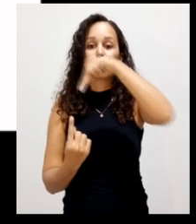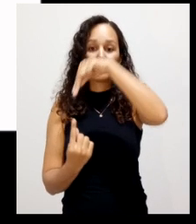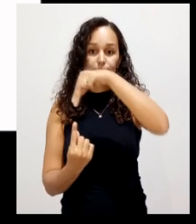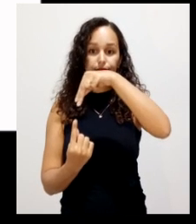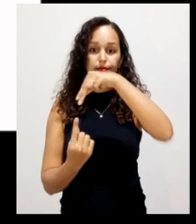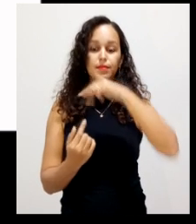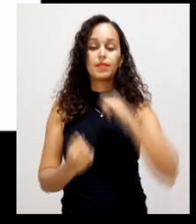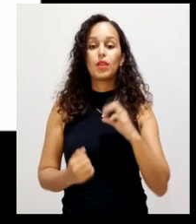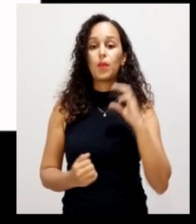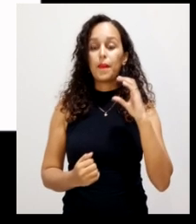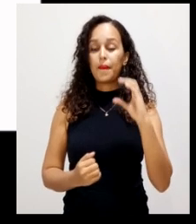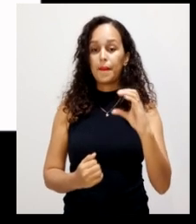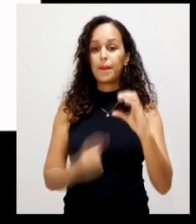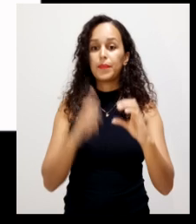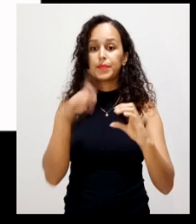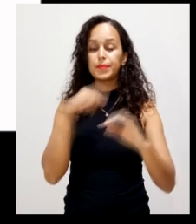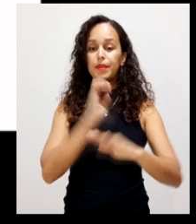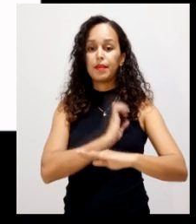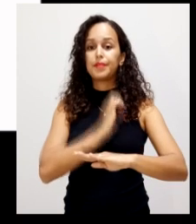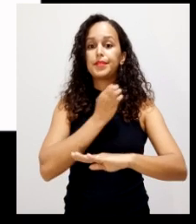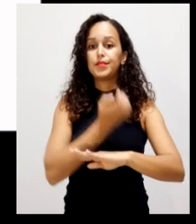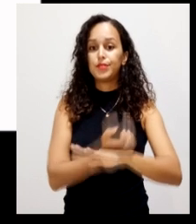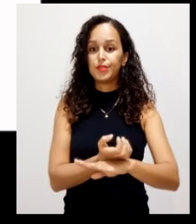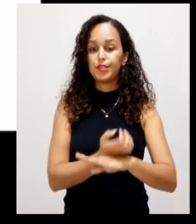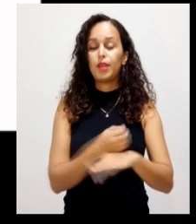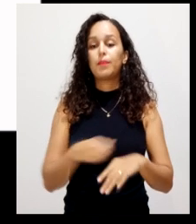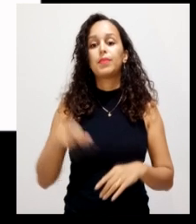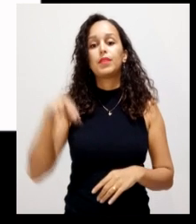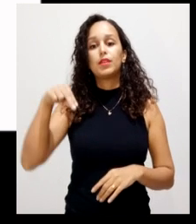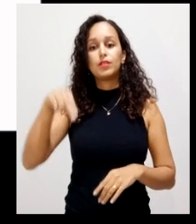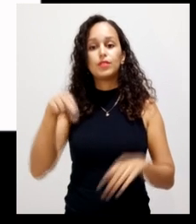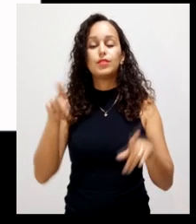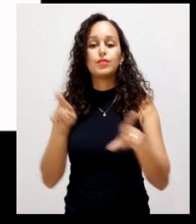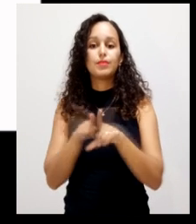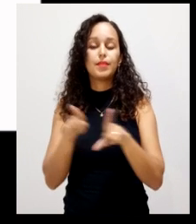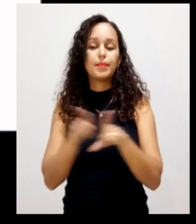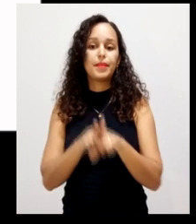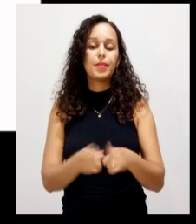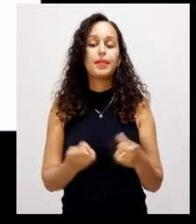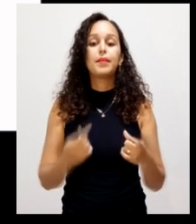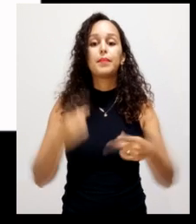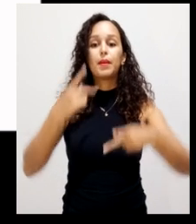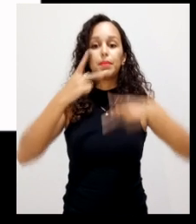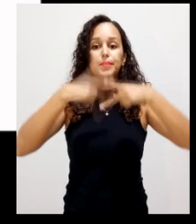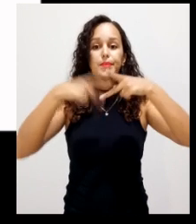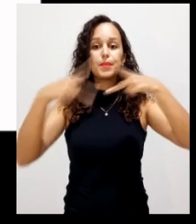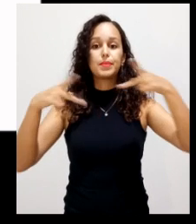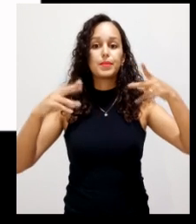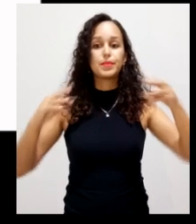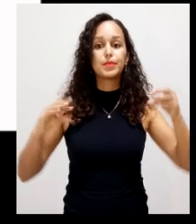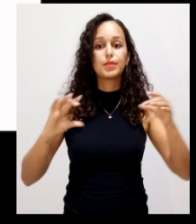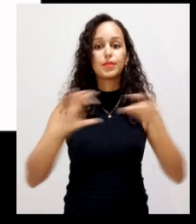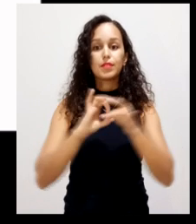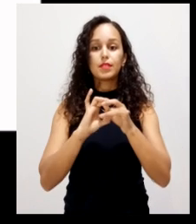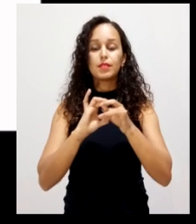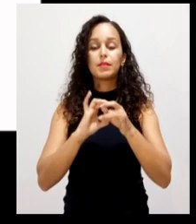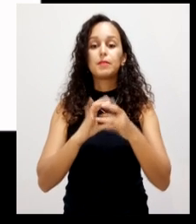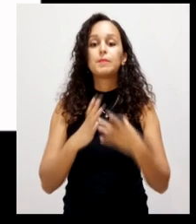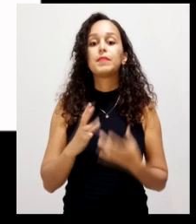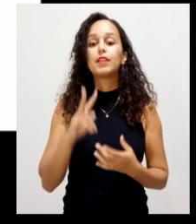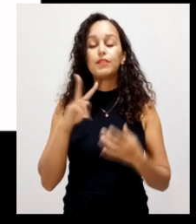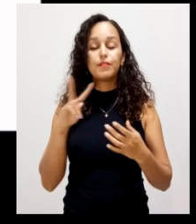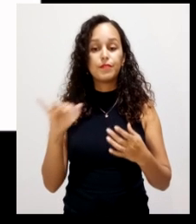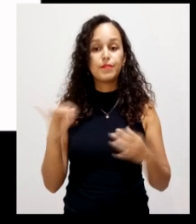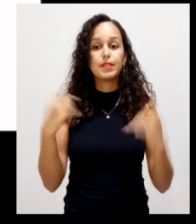O carbono, ele é utilizado como fonte de energia, enquanto que o nitrogênio para a síntese de proteína. Então, esses micro-organismos, eles vão precisar do